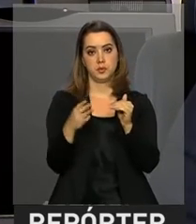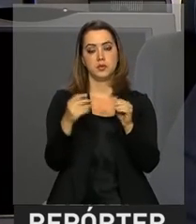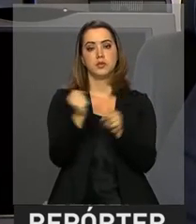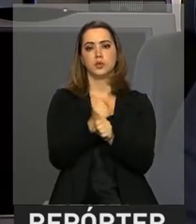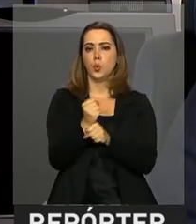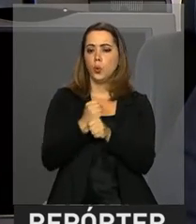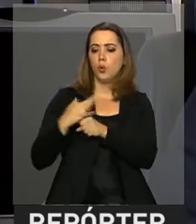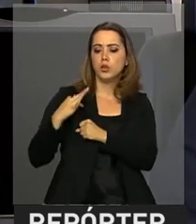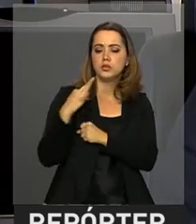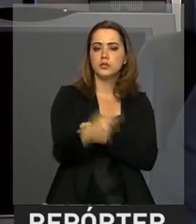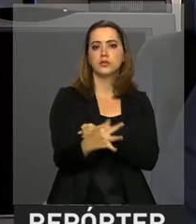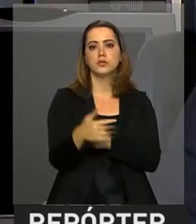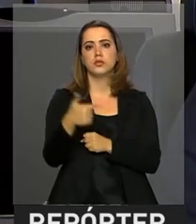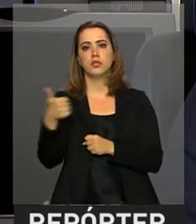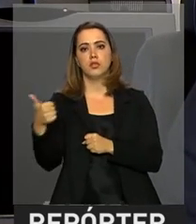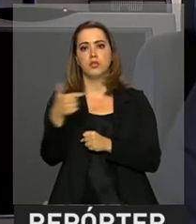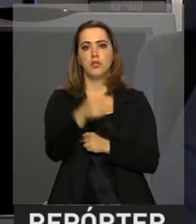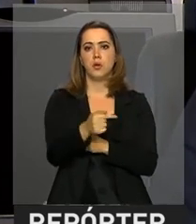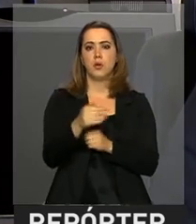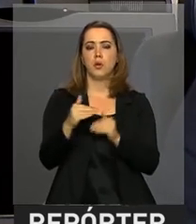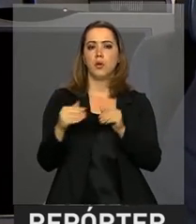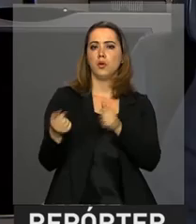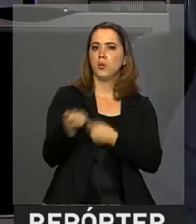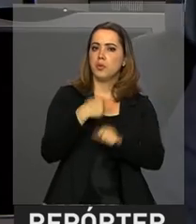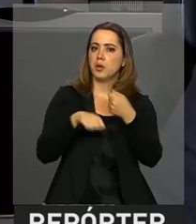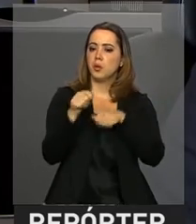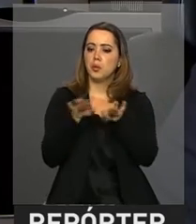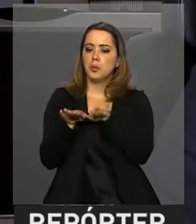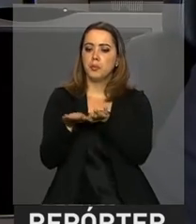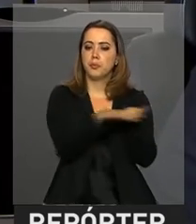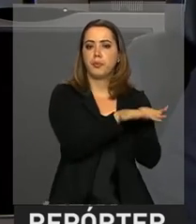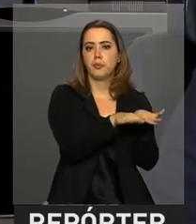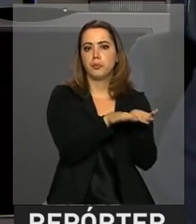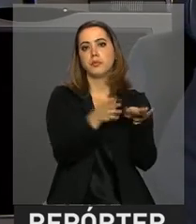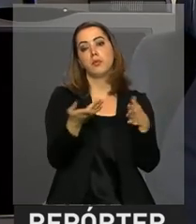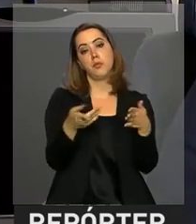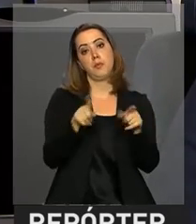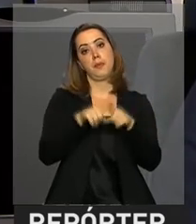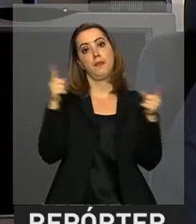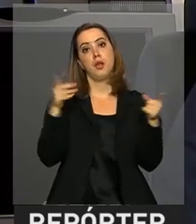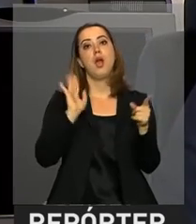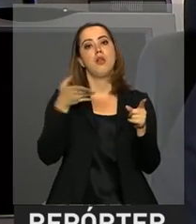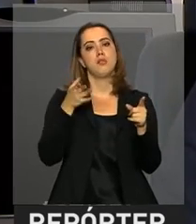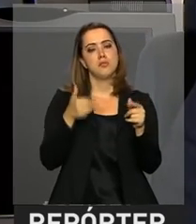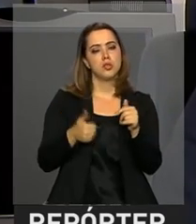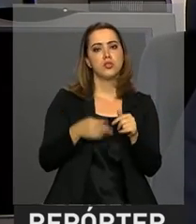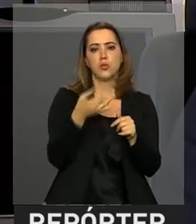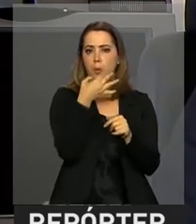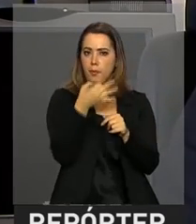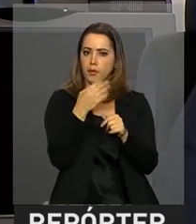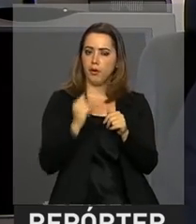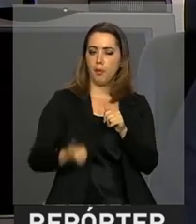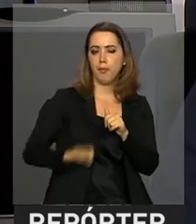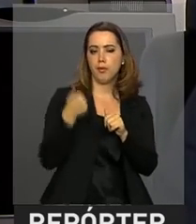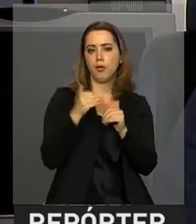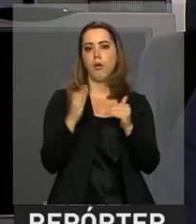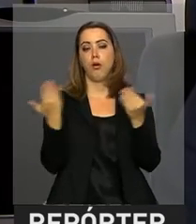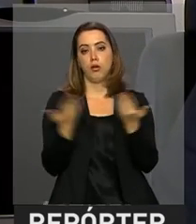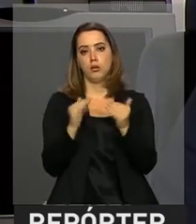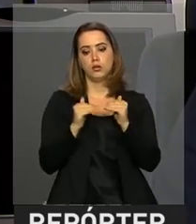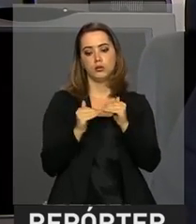projetavam uma economia estabilizada, que não cresceria e tampouco haveria uma recessão, mas já projetam um crescimento da economia de 0,5%.